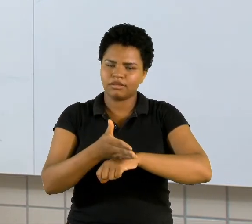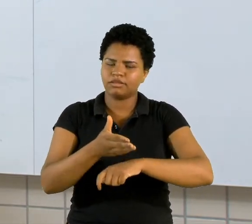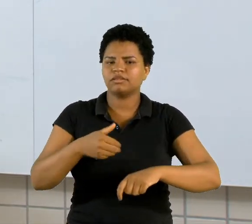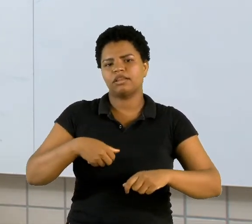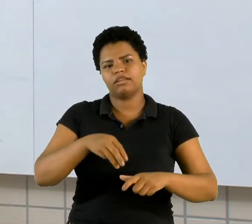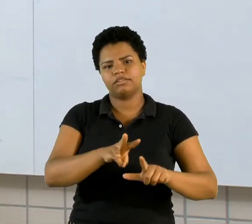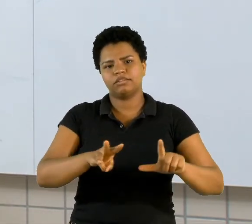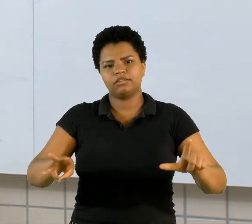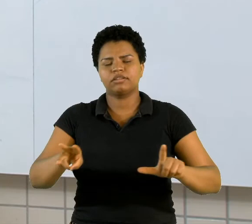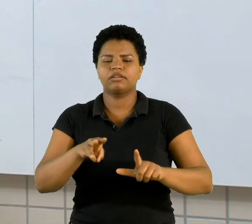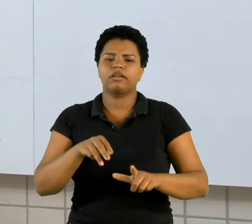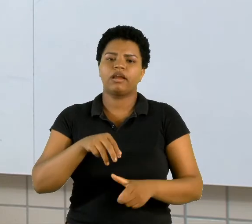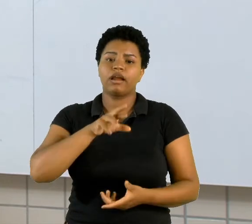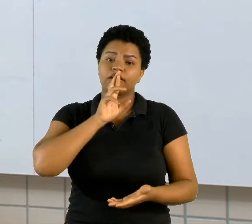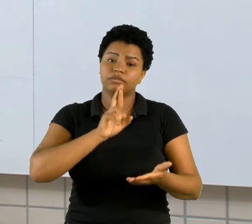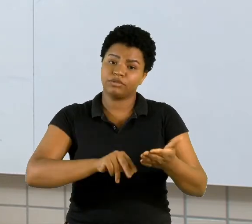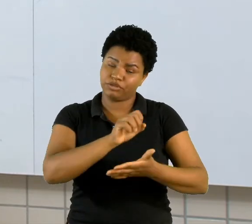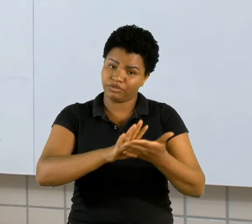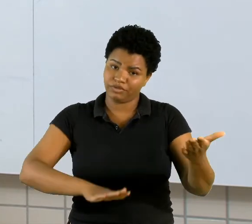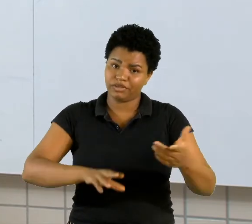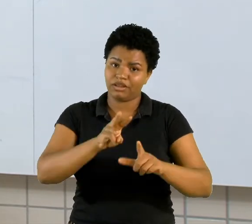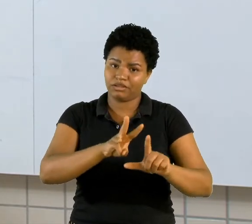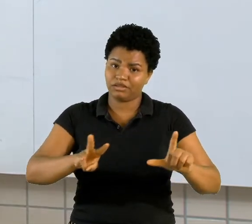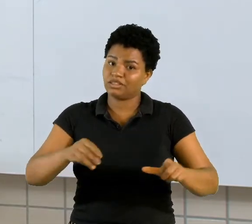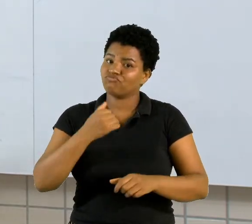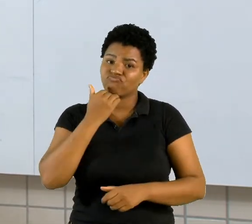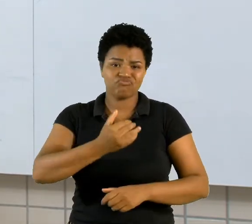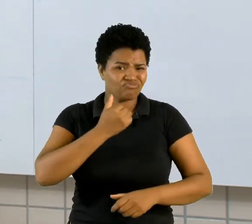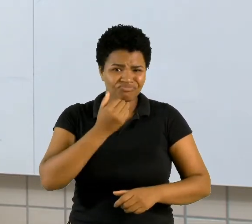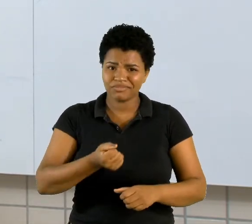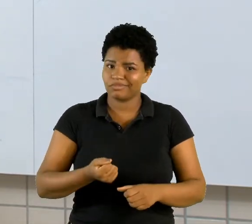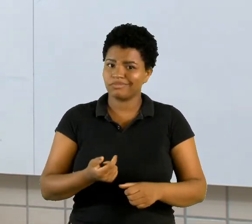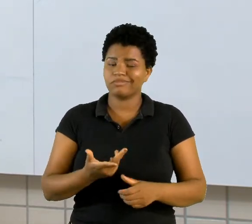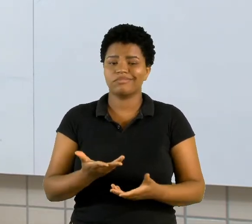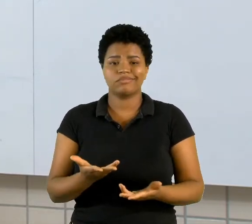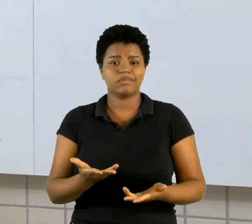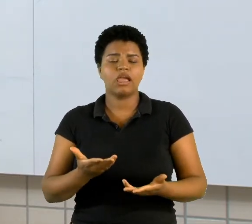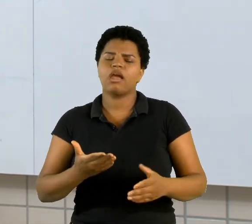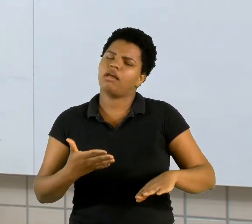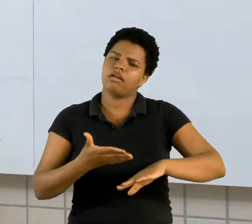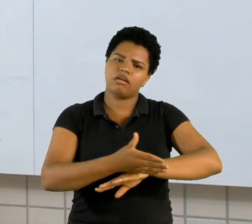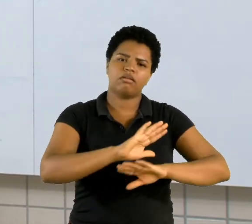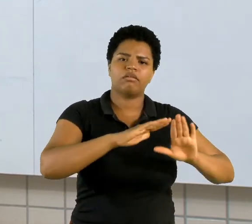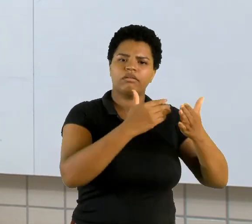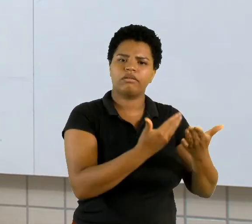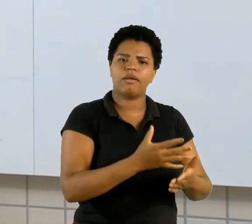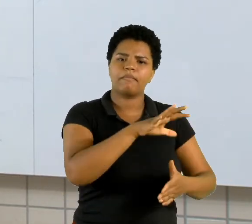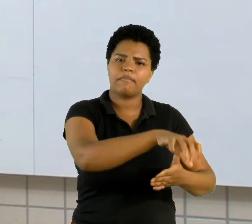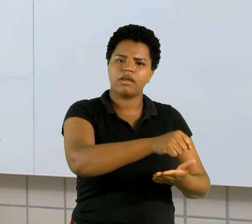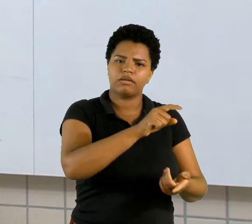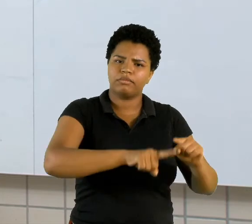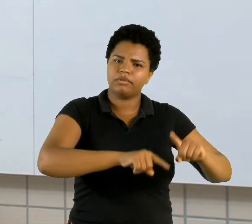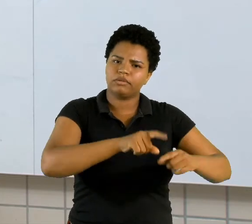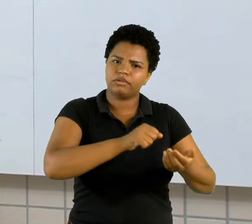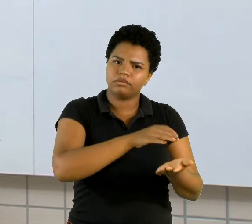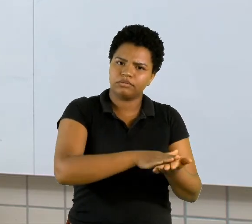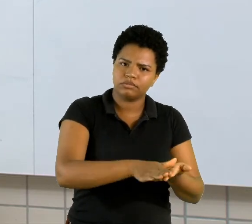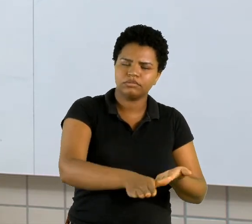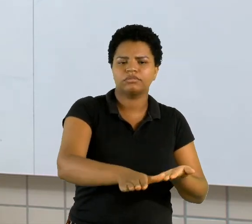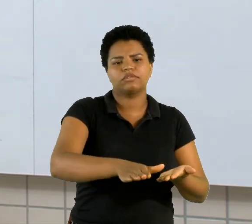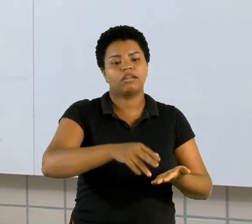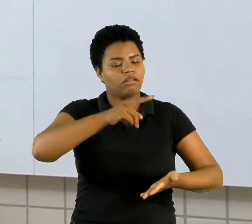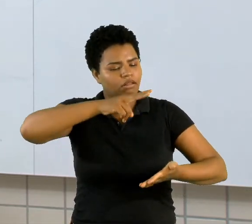Se você não conseguiu responder as atividades na plataforma, vá até a escola. Pegue o material impresso, leia com calma,